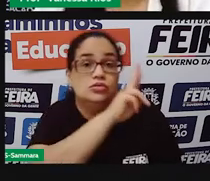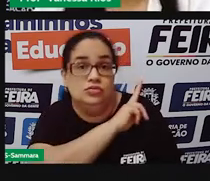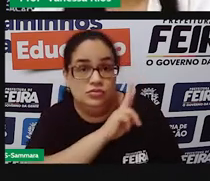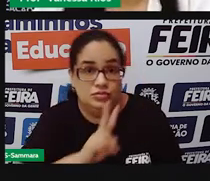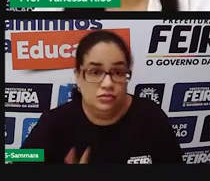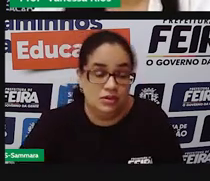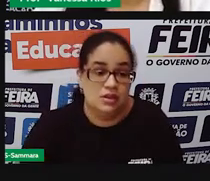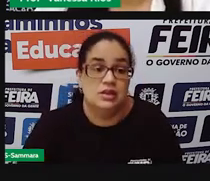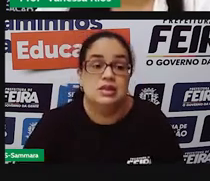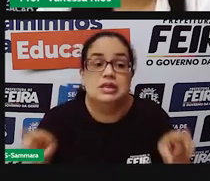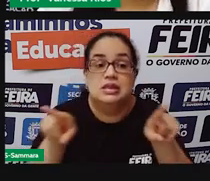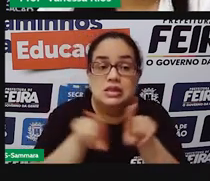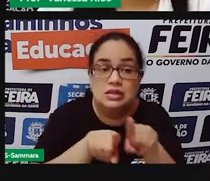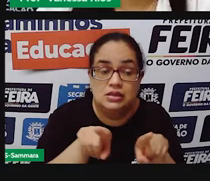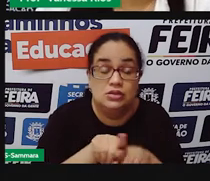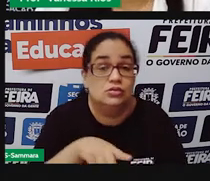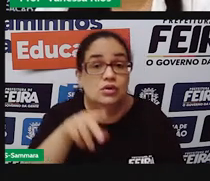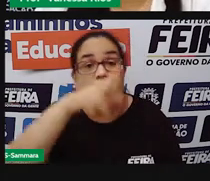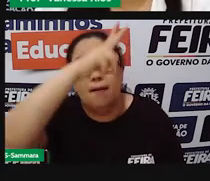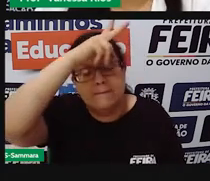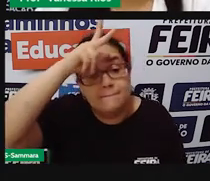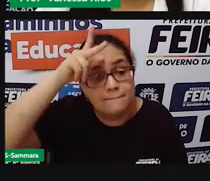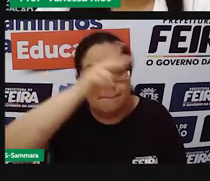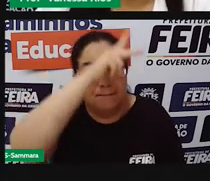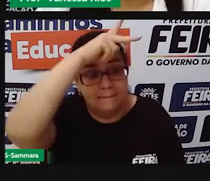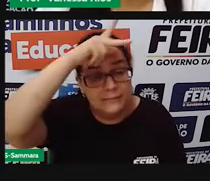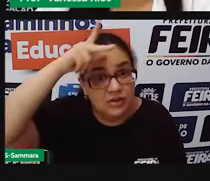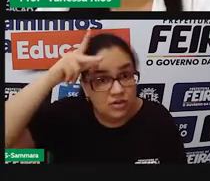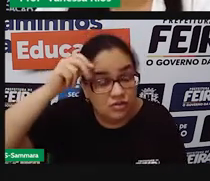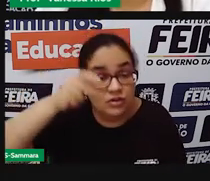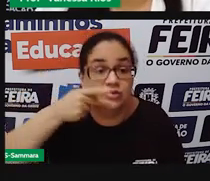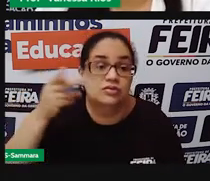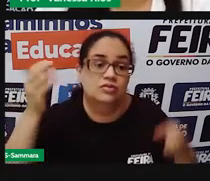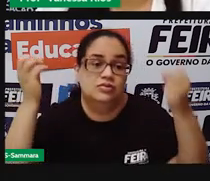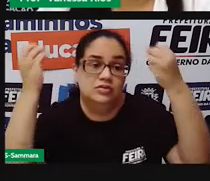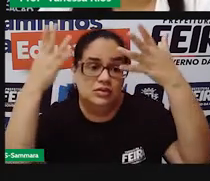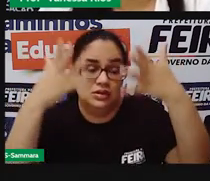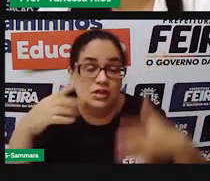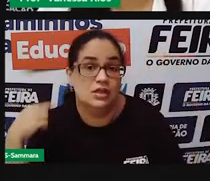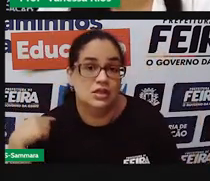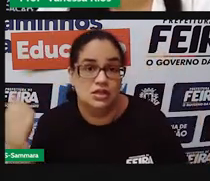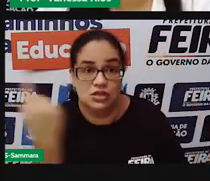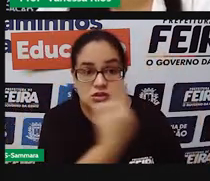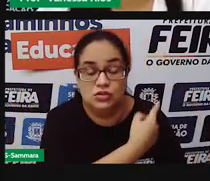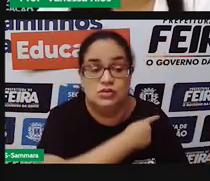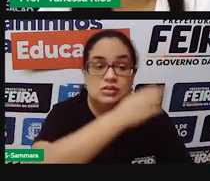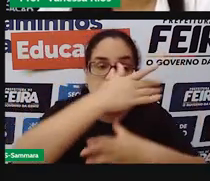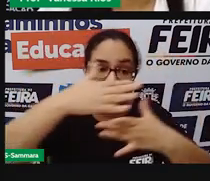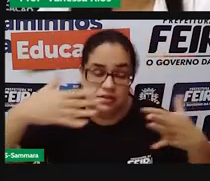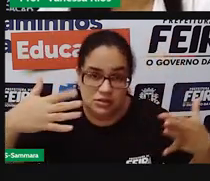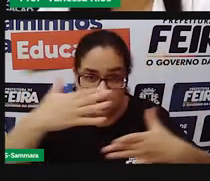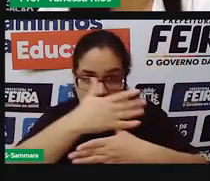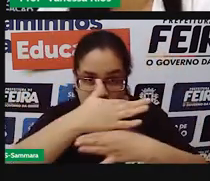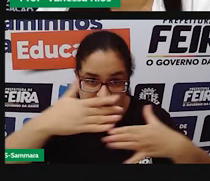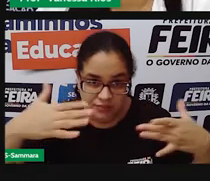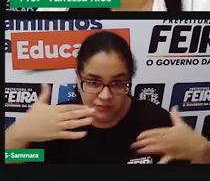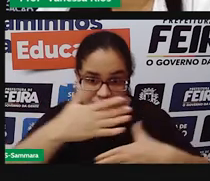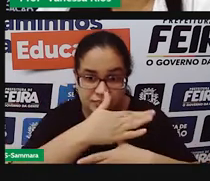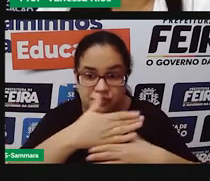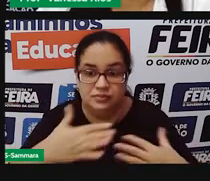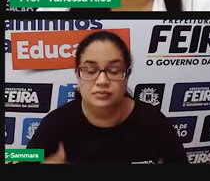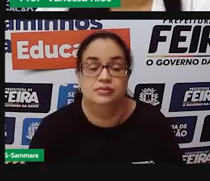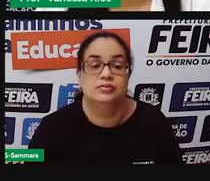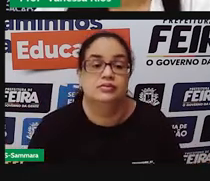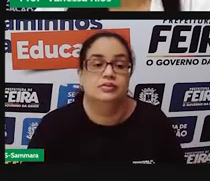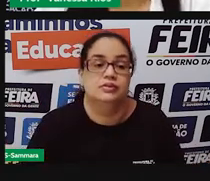e também do prefeito, já que a gente vai falar agora da nossa cidade, do nosso município enquanto a divisão